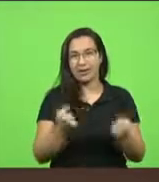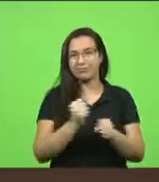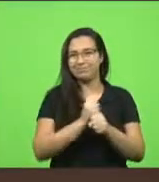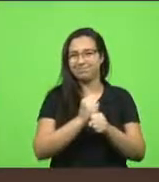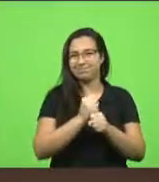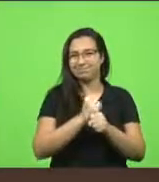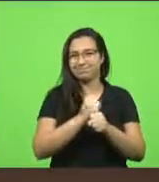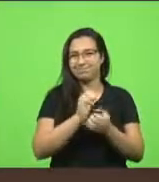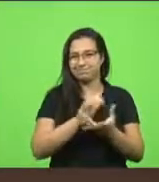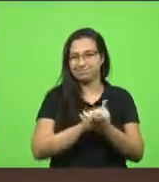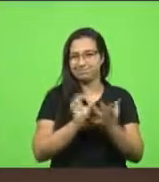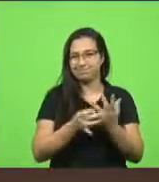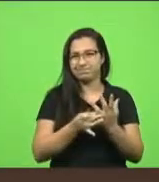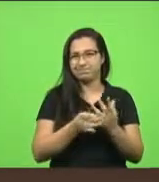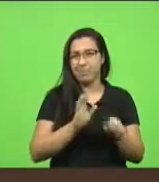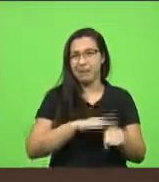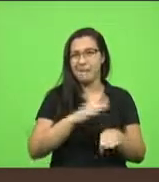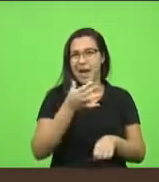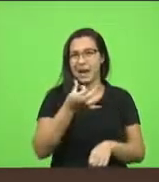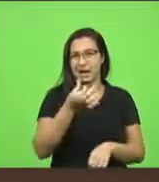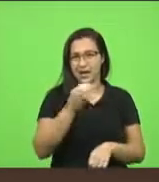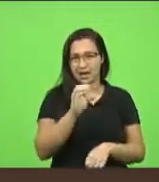mais de 60 anos de casamento, sempre juntos.